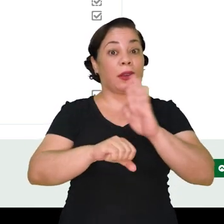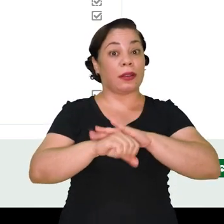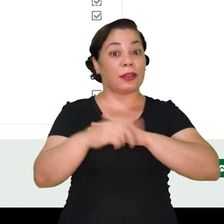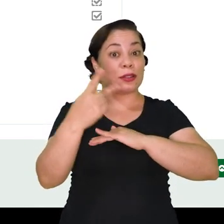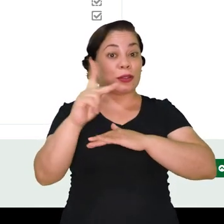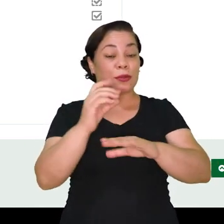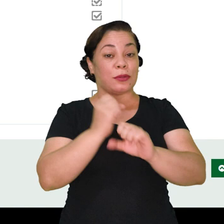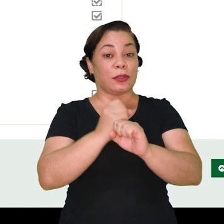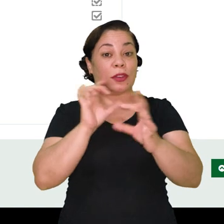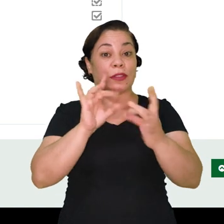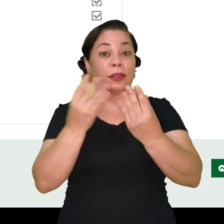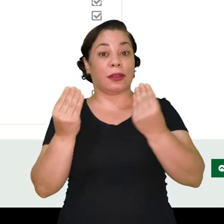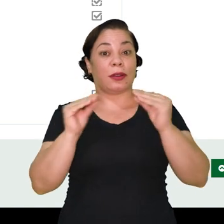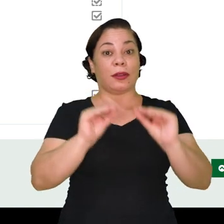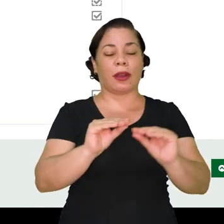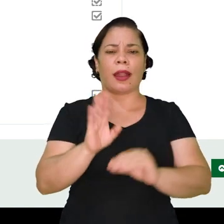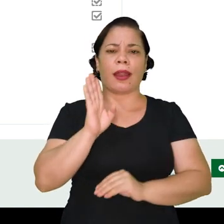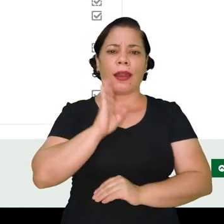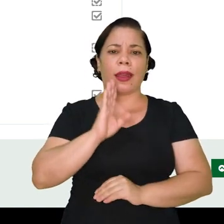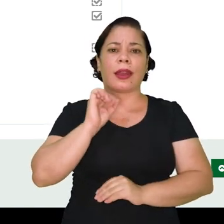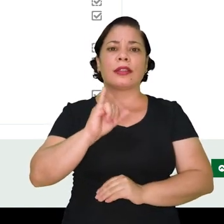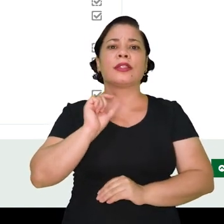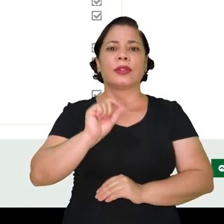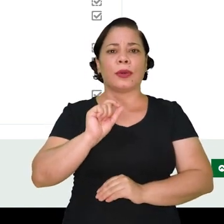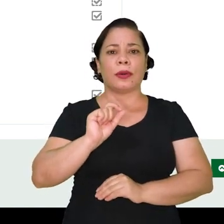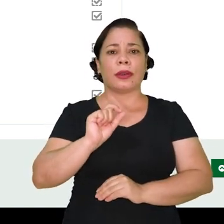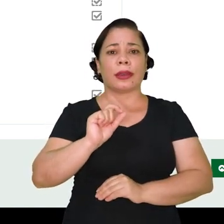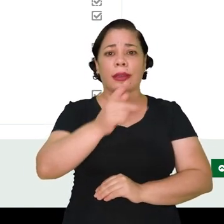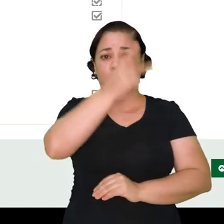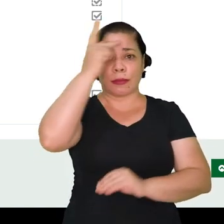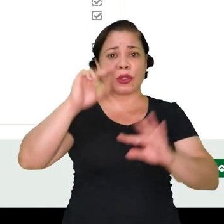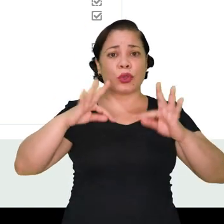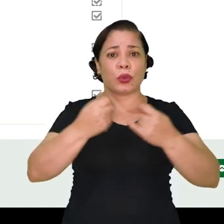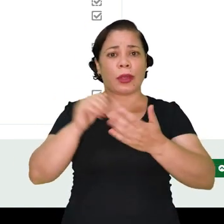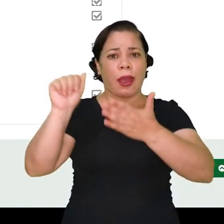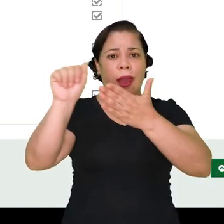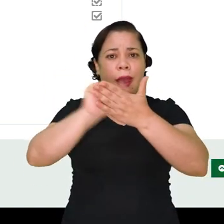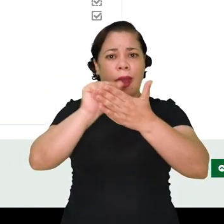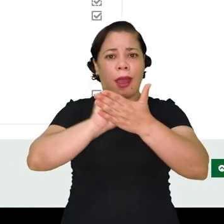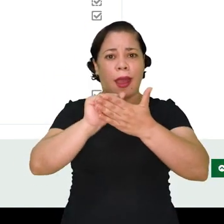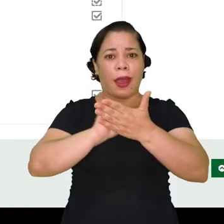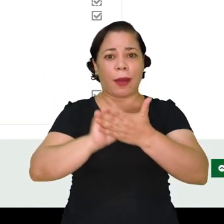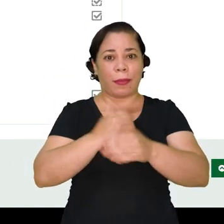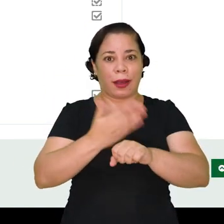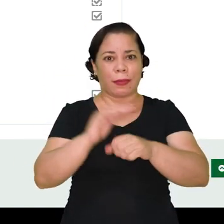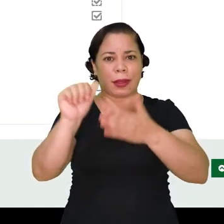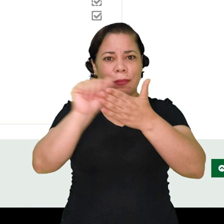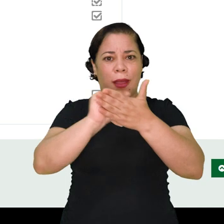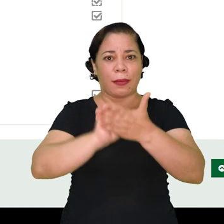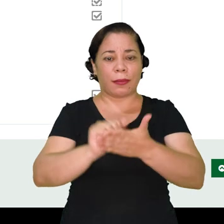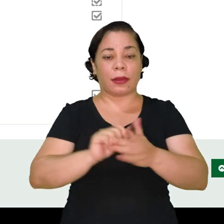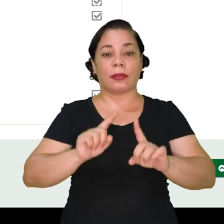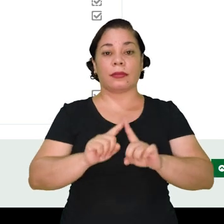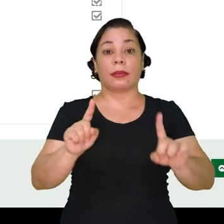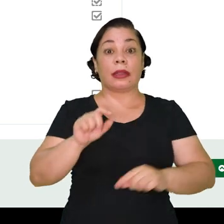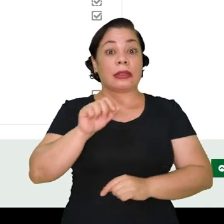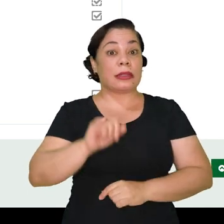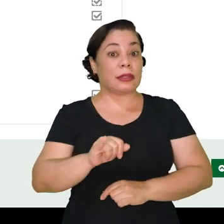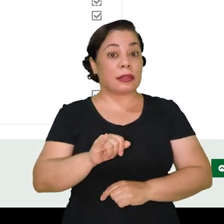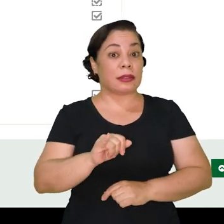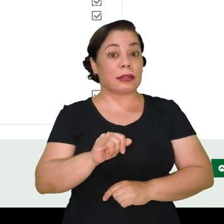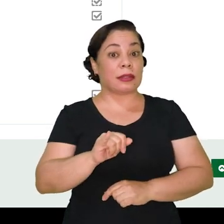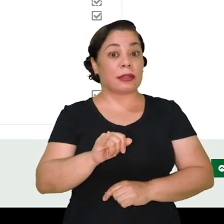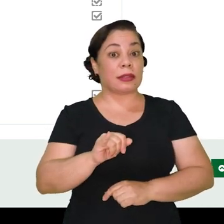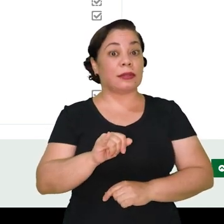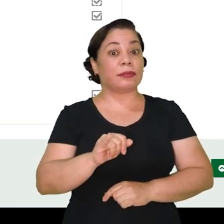a sua nota, o seu feedback. Seria legal se todos apagassem após realizar essa prática. Mas se